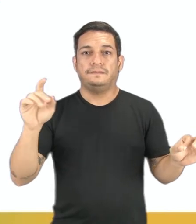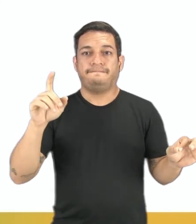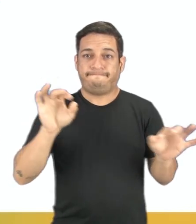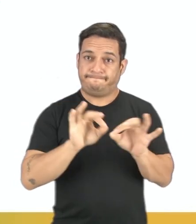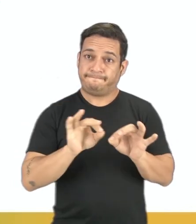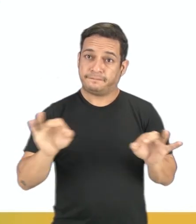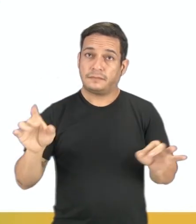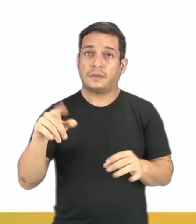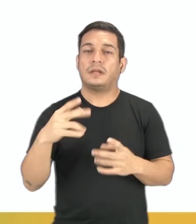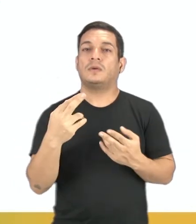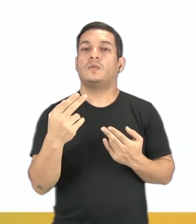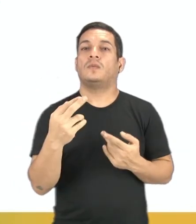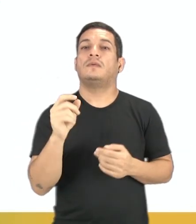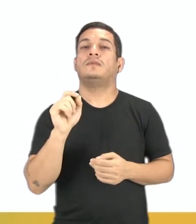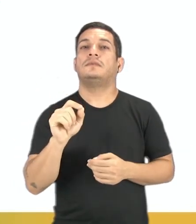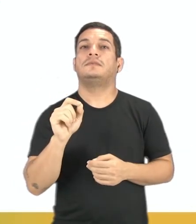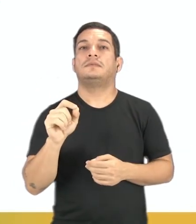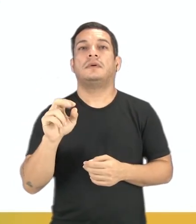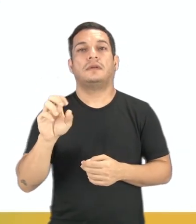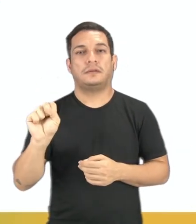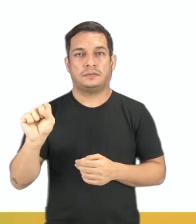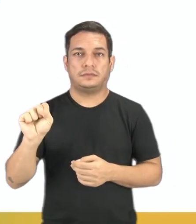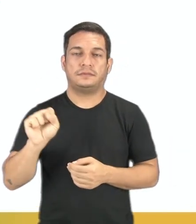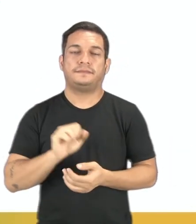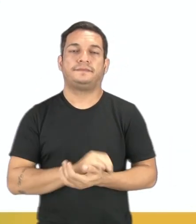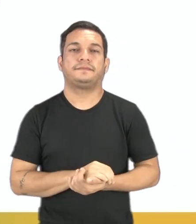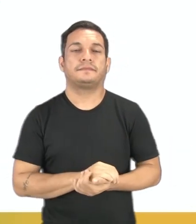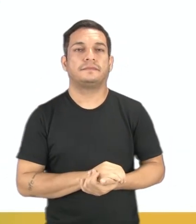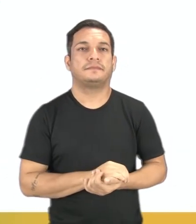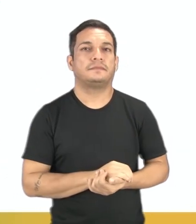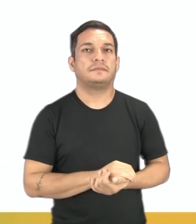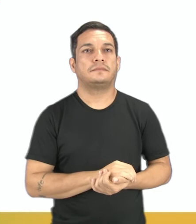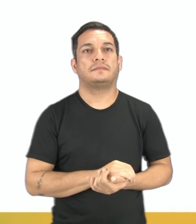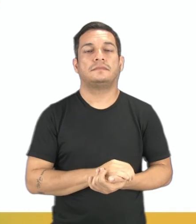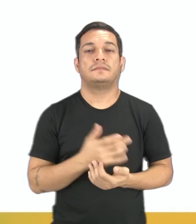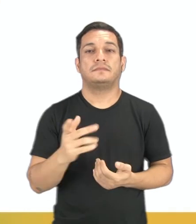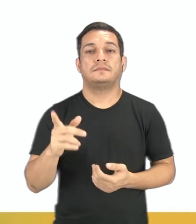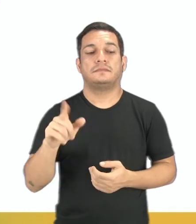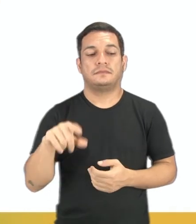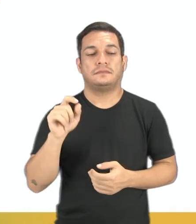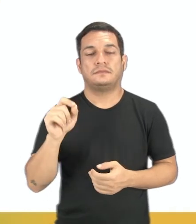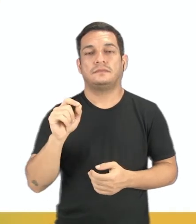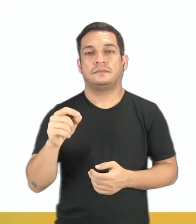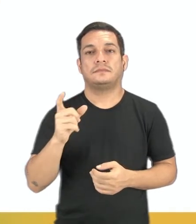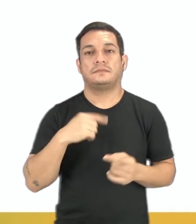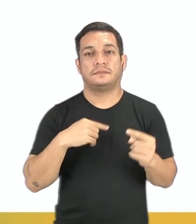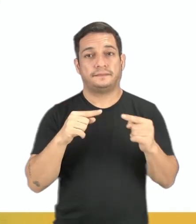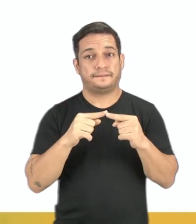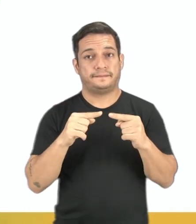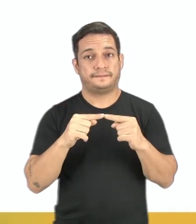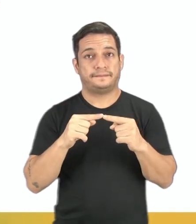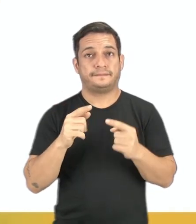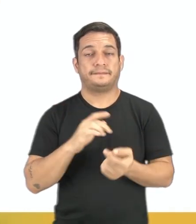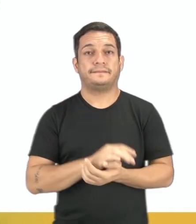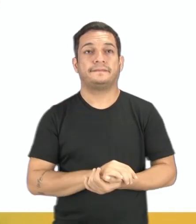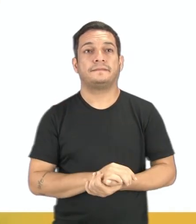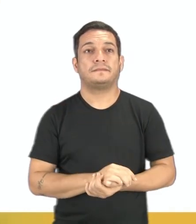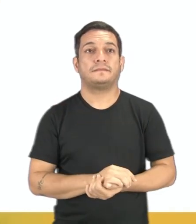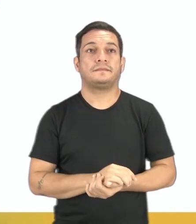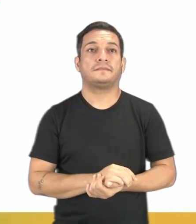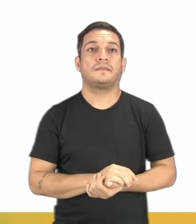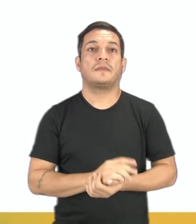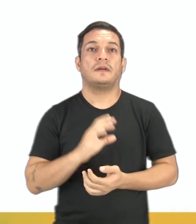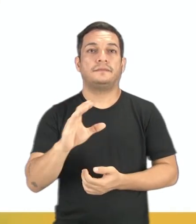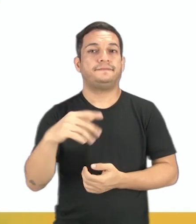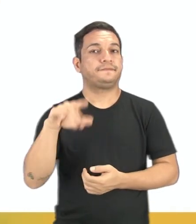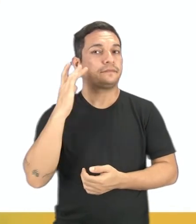reta é igual a S, né? Ou seja, elas coincidem. Nasce,